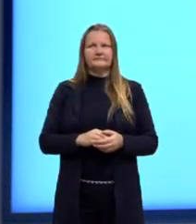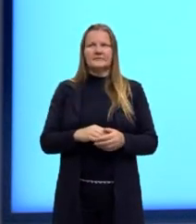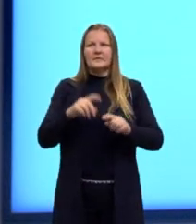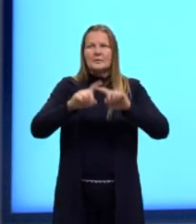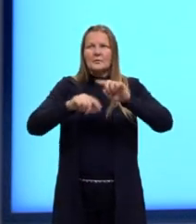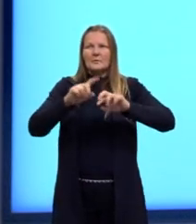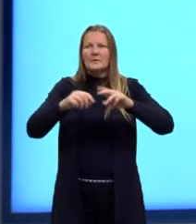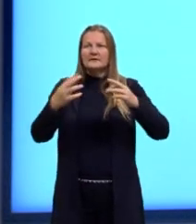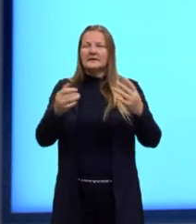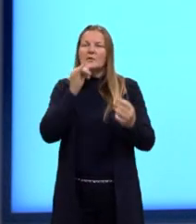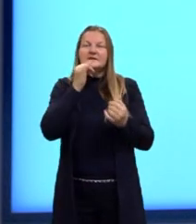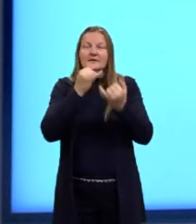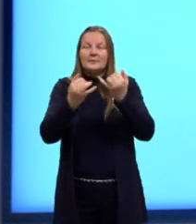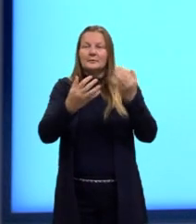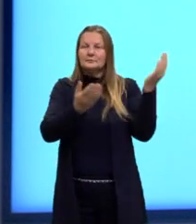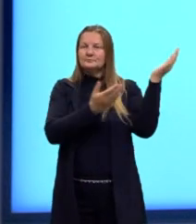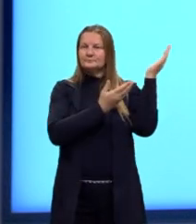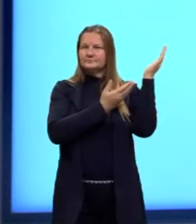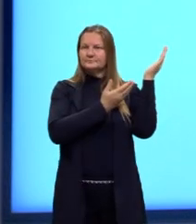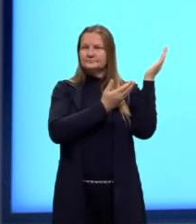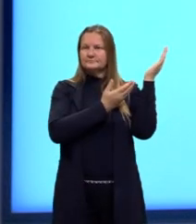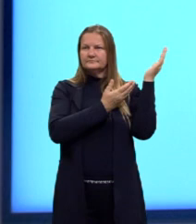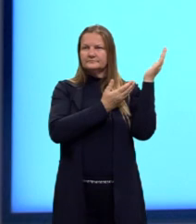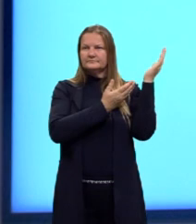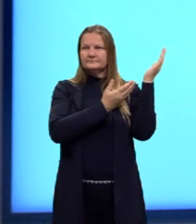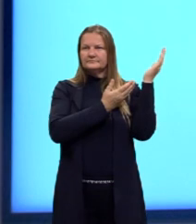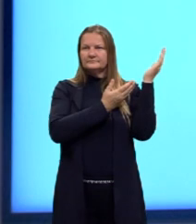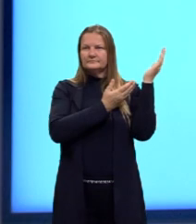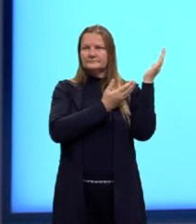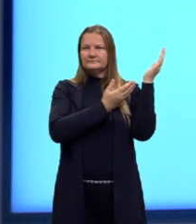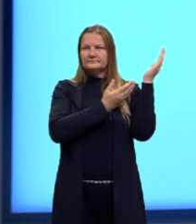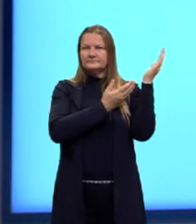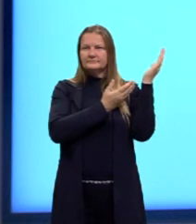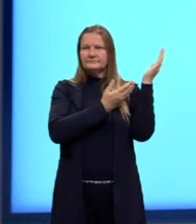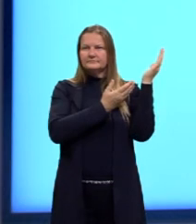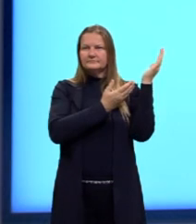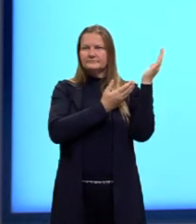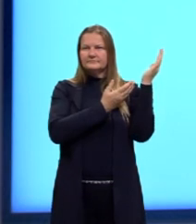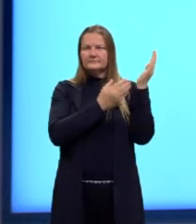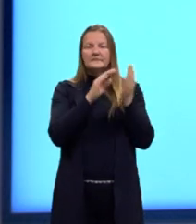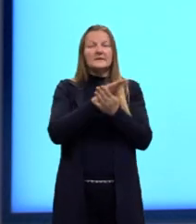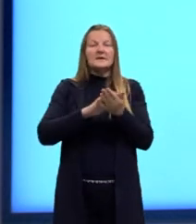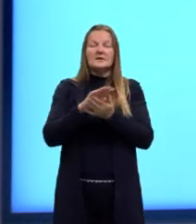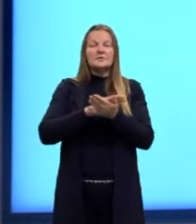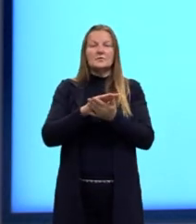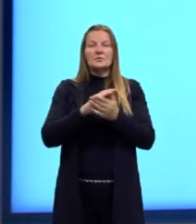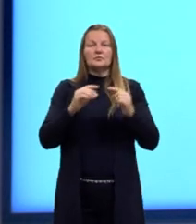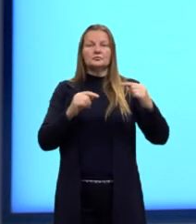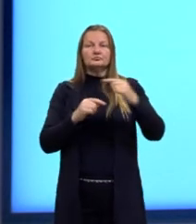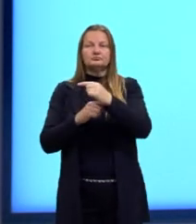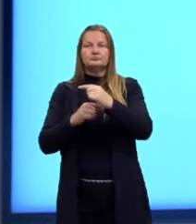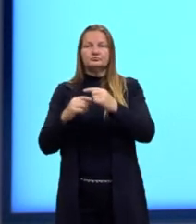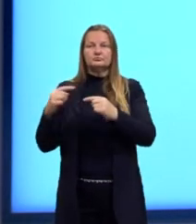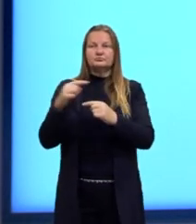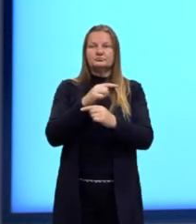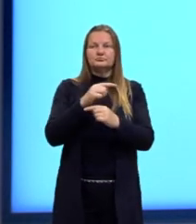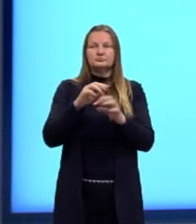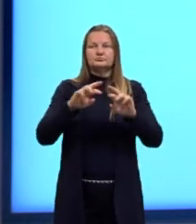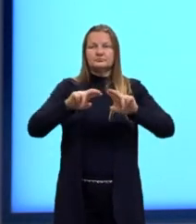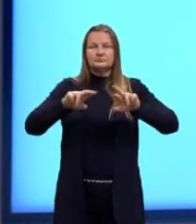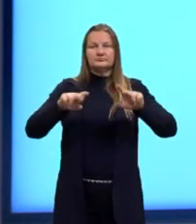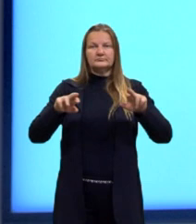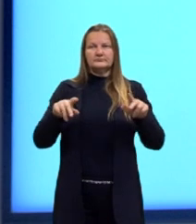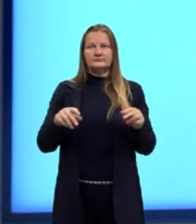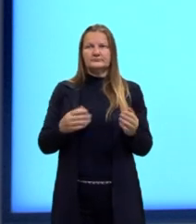material que está com seus domínios magnéticos todos virados, né? Eles não estão no mesmo sentido. E isso a gente